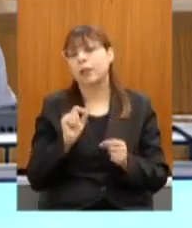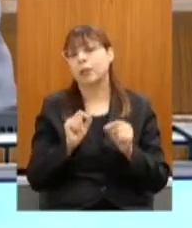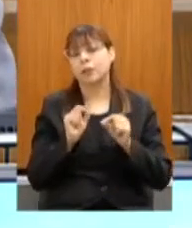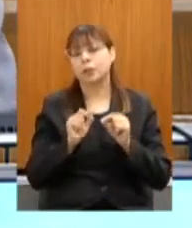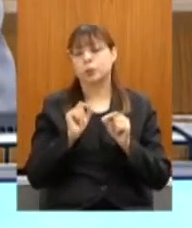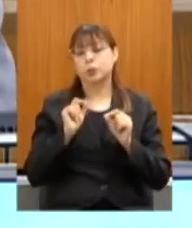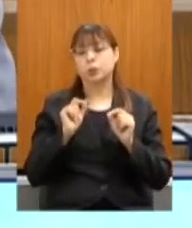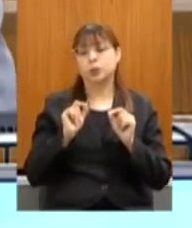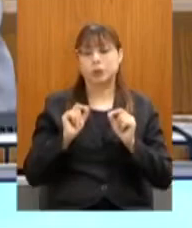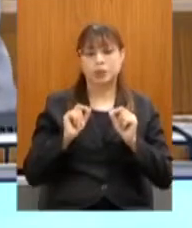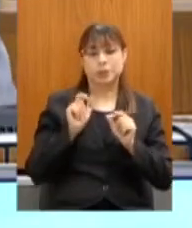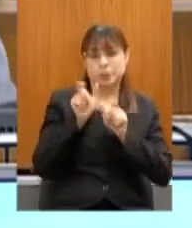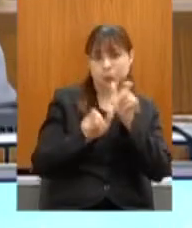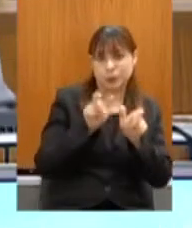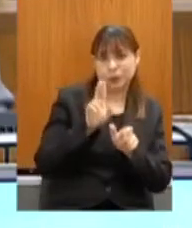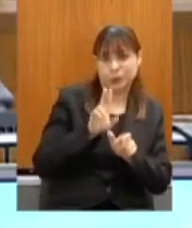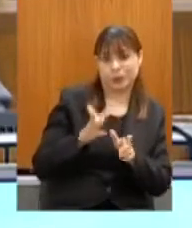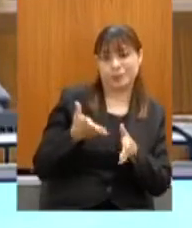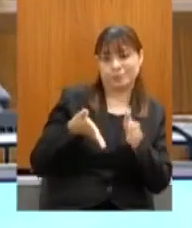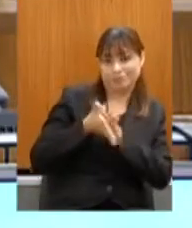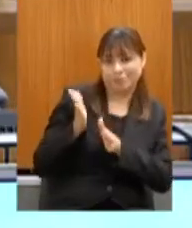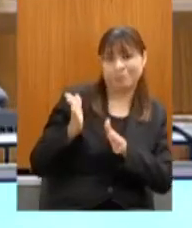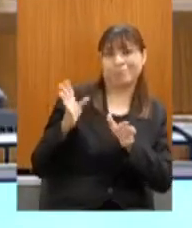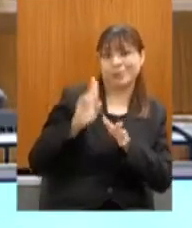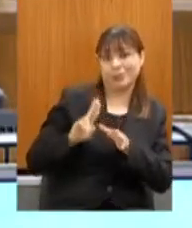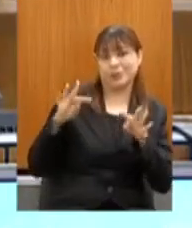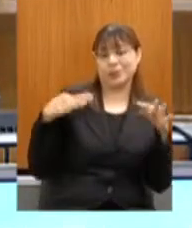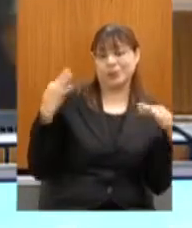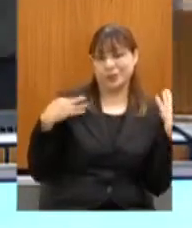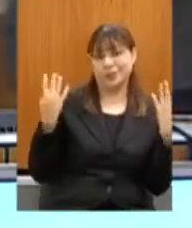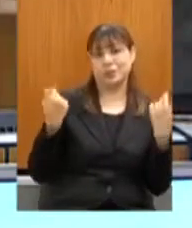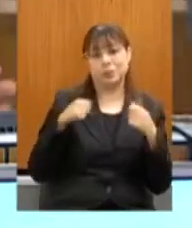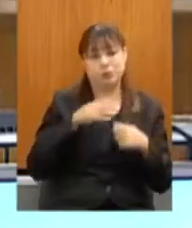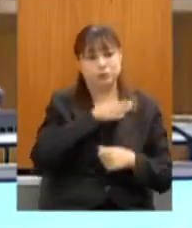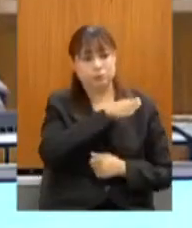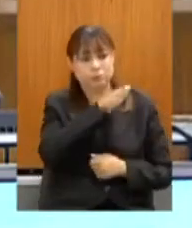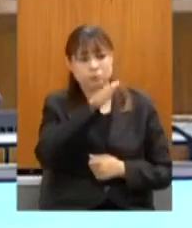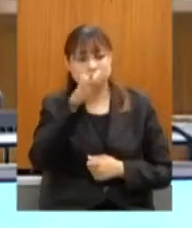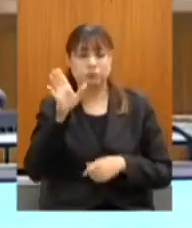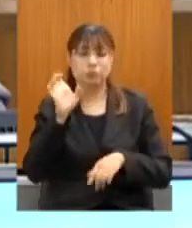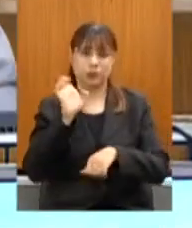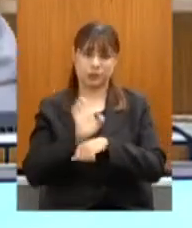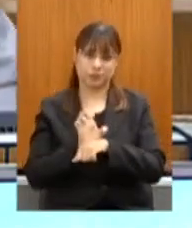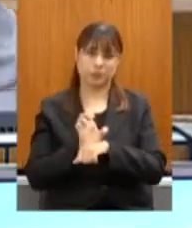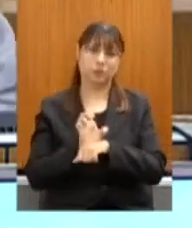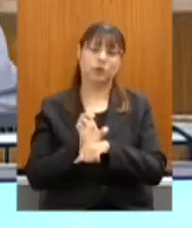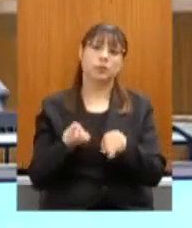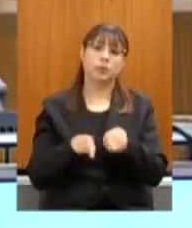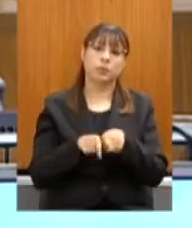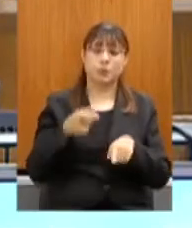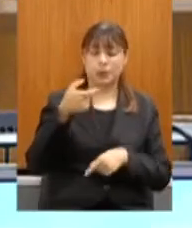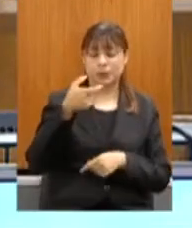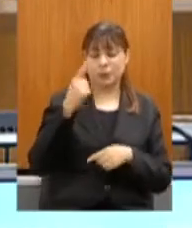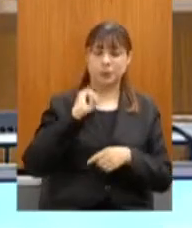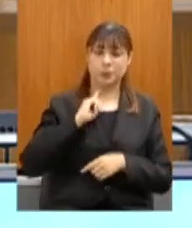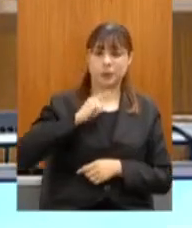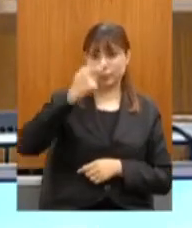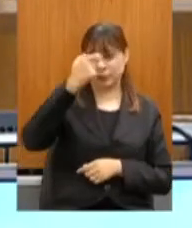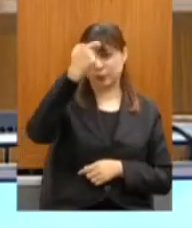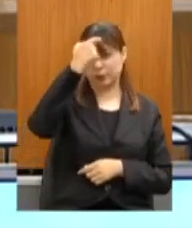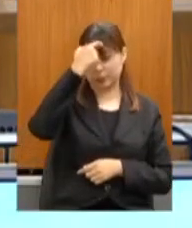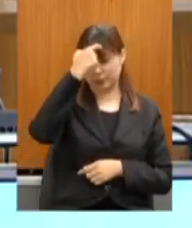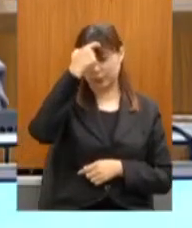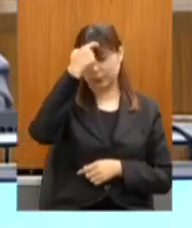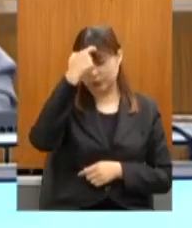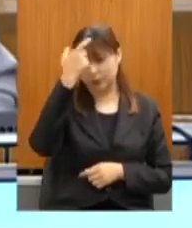turistas no Estado andem pelo Estado. Primeiro, e muito ligado ao Minas Consciente, outro programa do governo de Minas